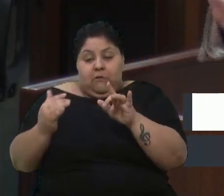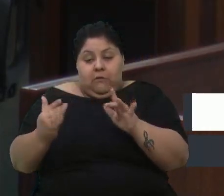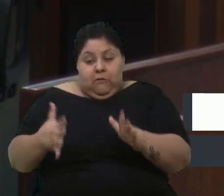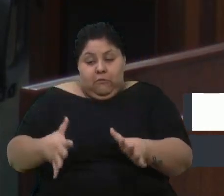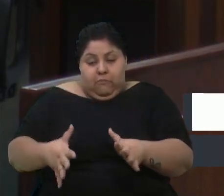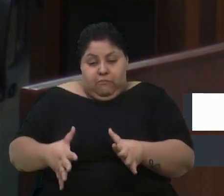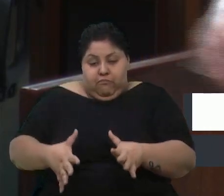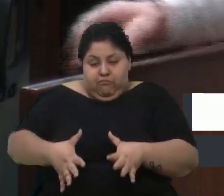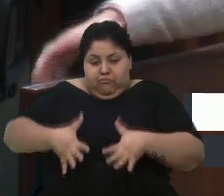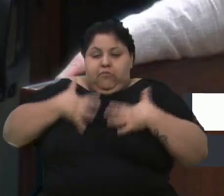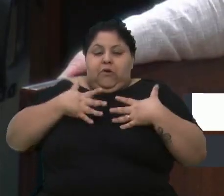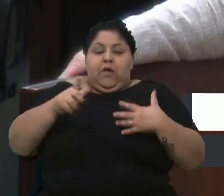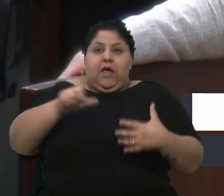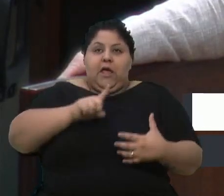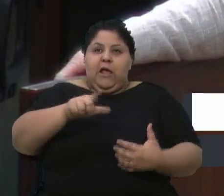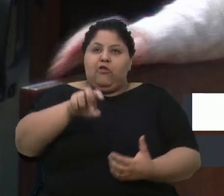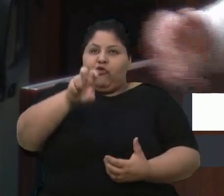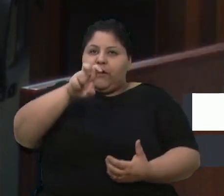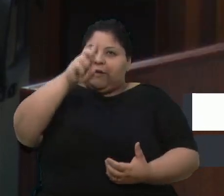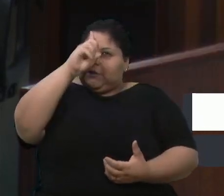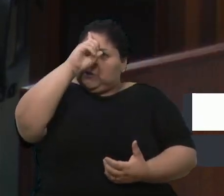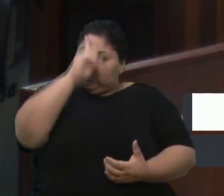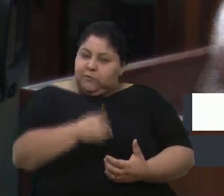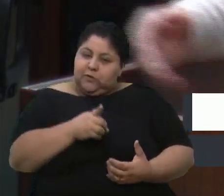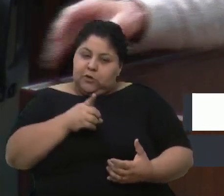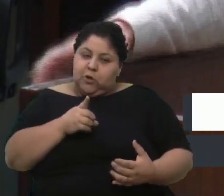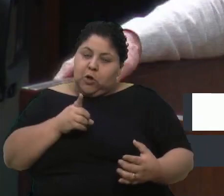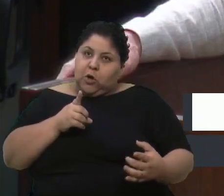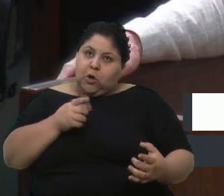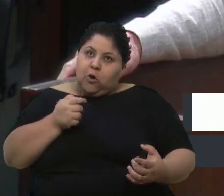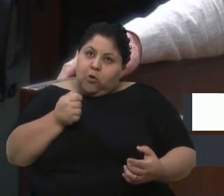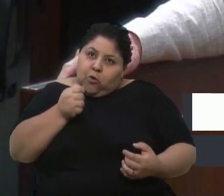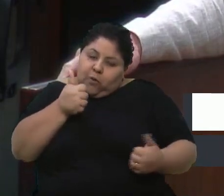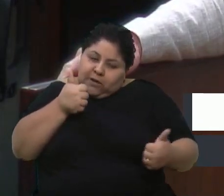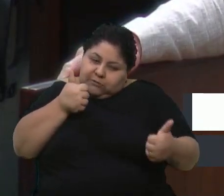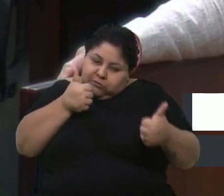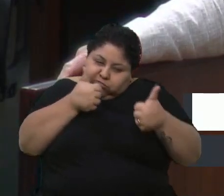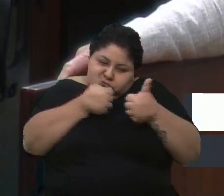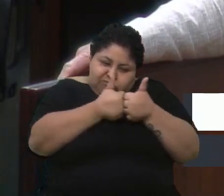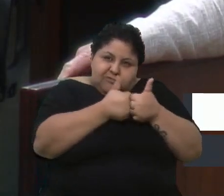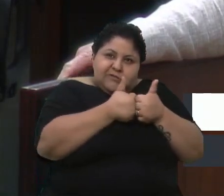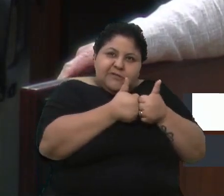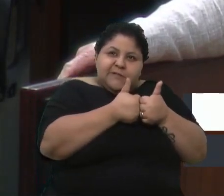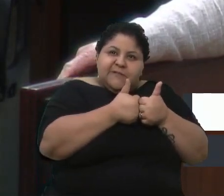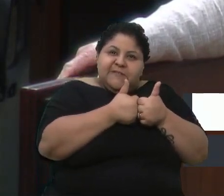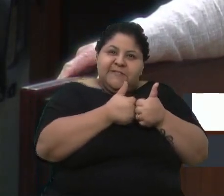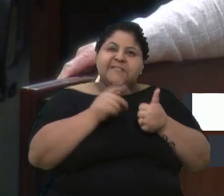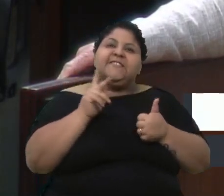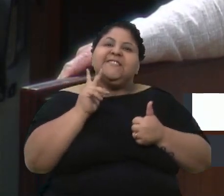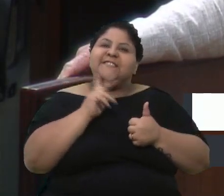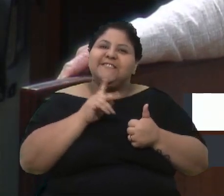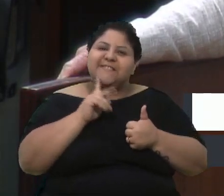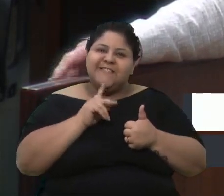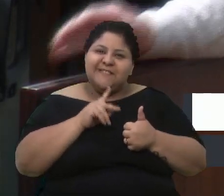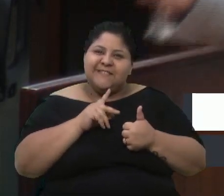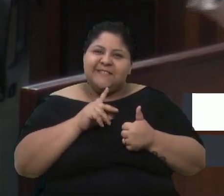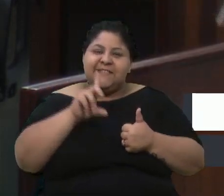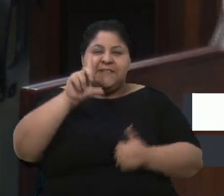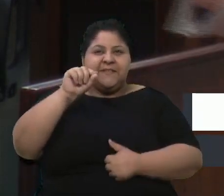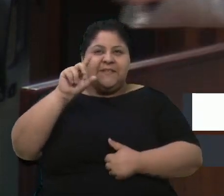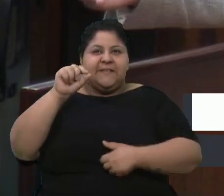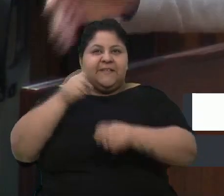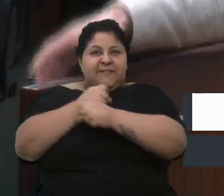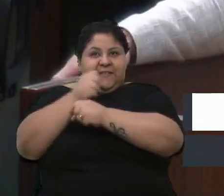mandato, quase me aproximo do nosso decano, o vereador Renato de Oliveira. Há dez anos, vou